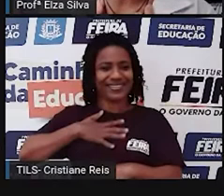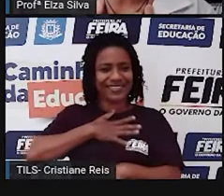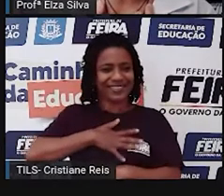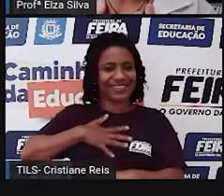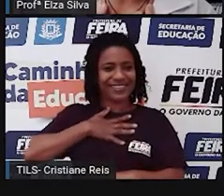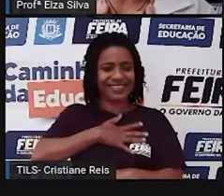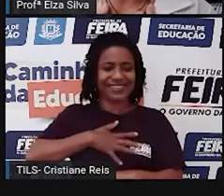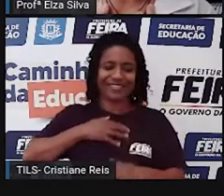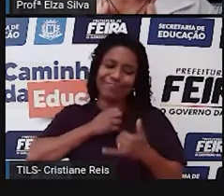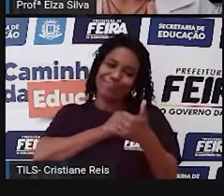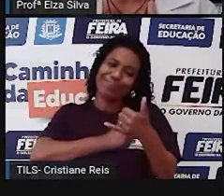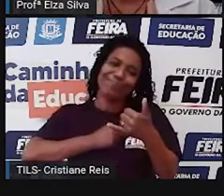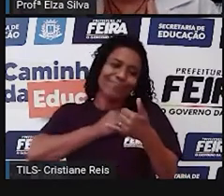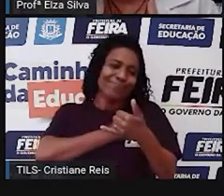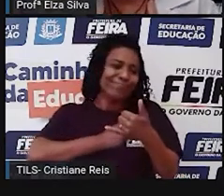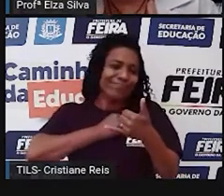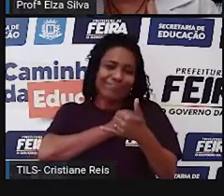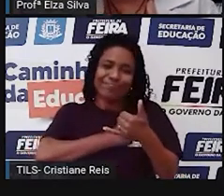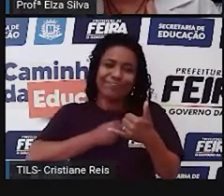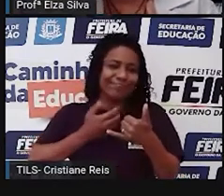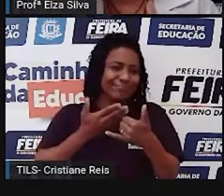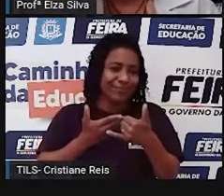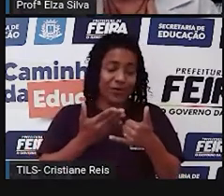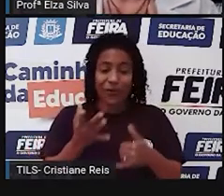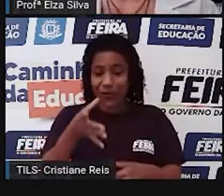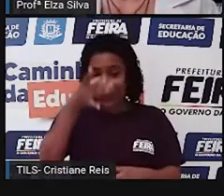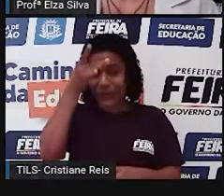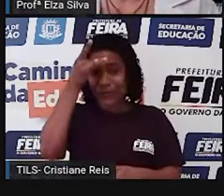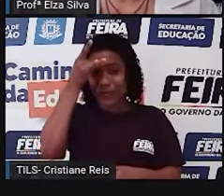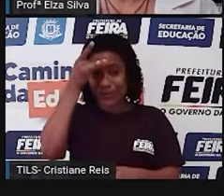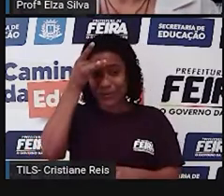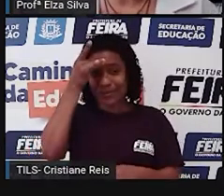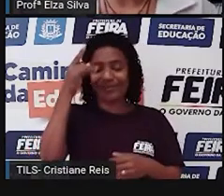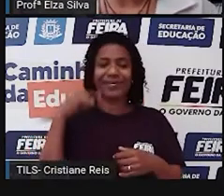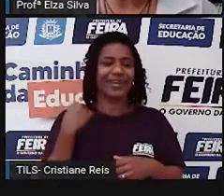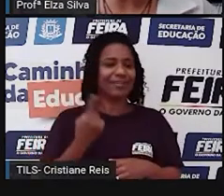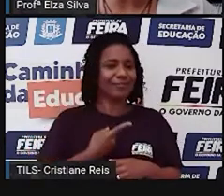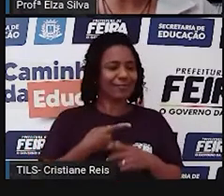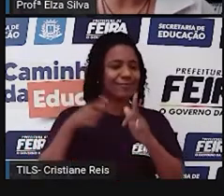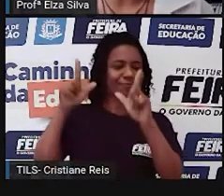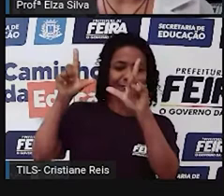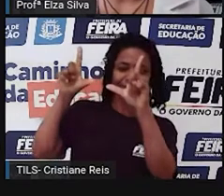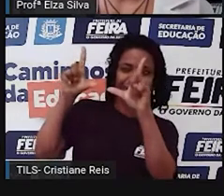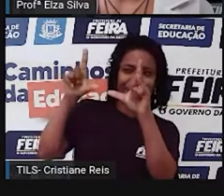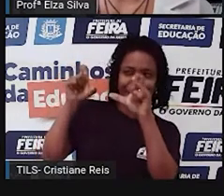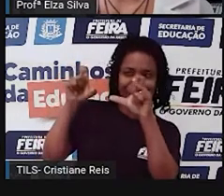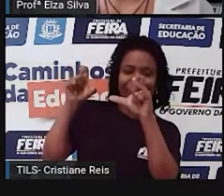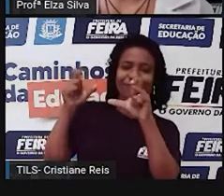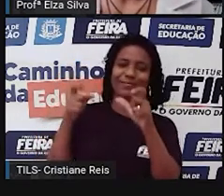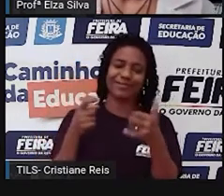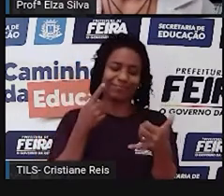que guardamos em nosso coração e nossa memória e que queremos lembrar para sempre.